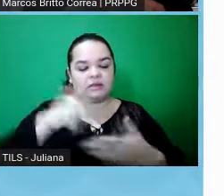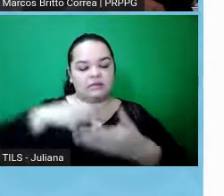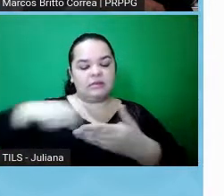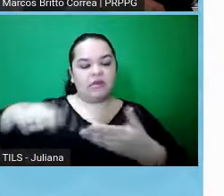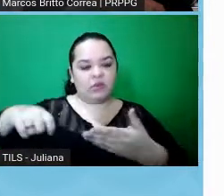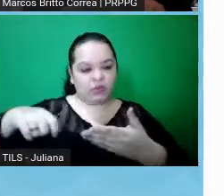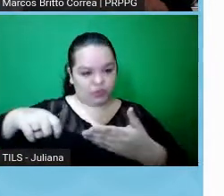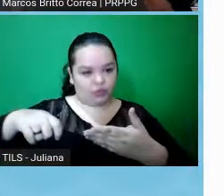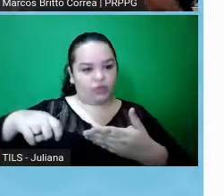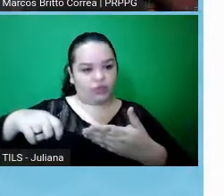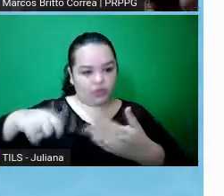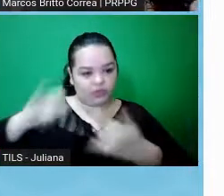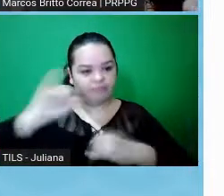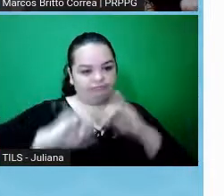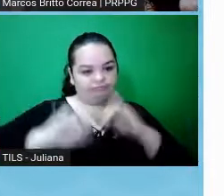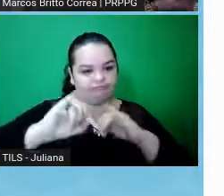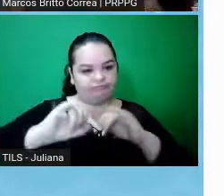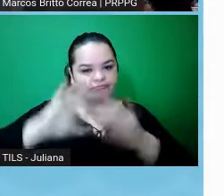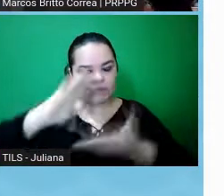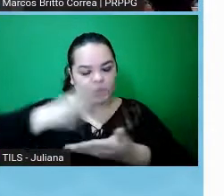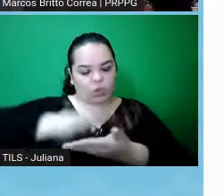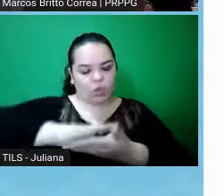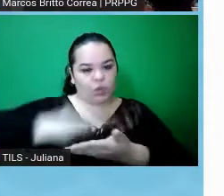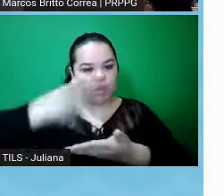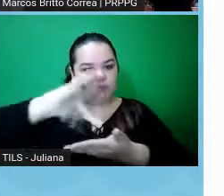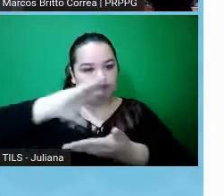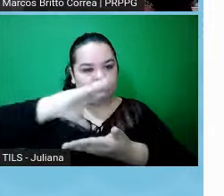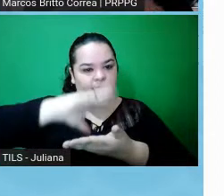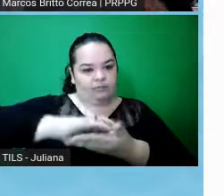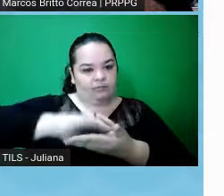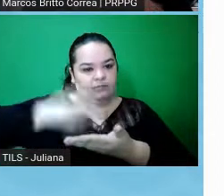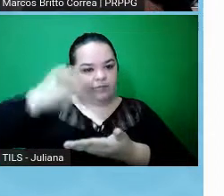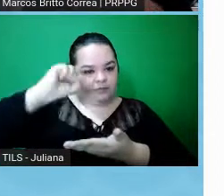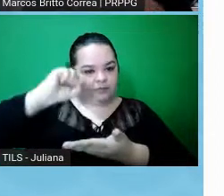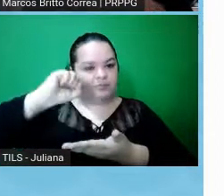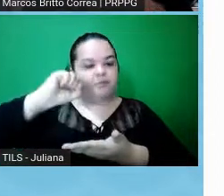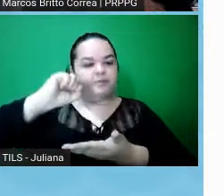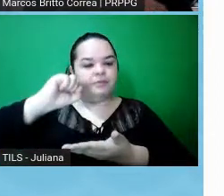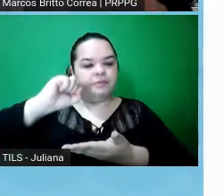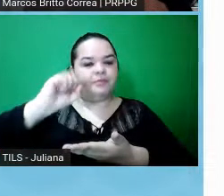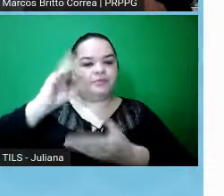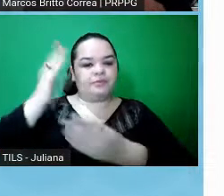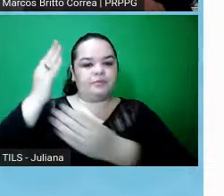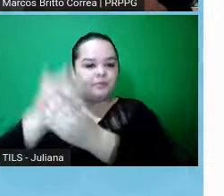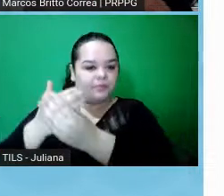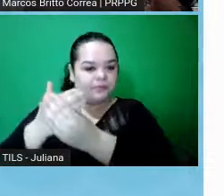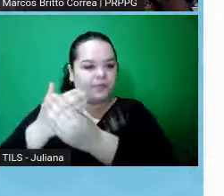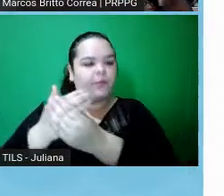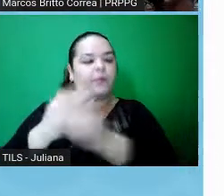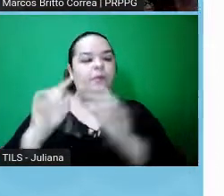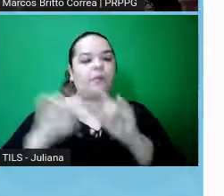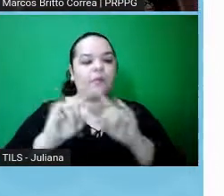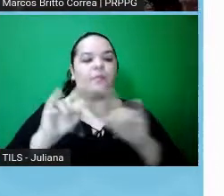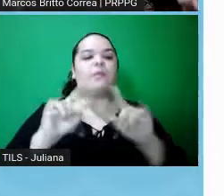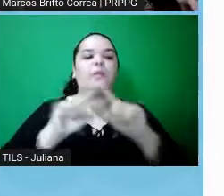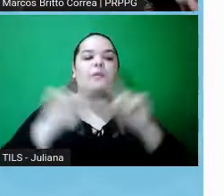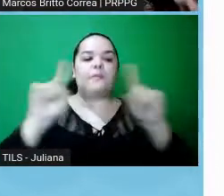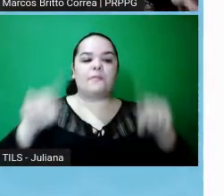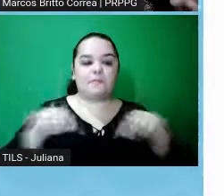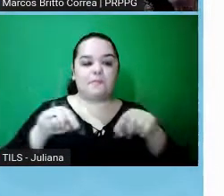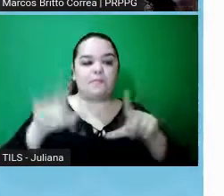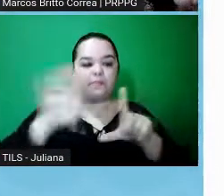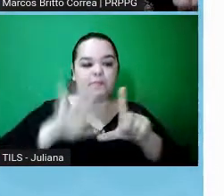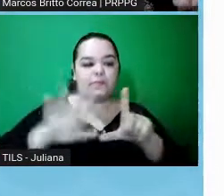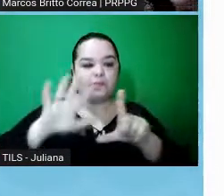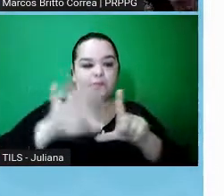esse termo, ele é escaneado, né, se for com assinatura eletrônica não tem necessidade, e é anexado na plataforma. Aí, junto com uma cópia completa do